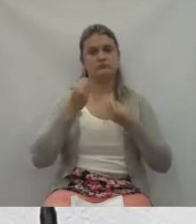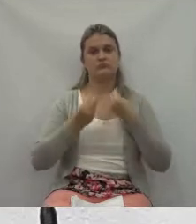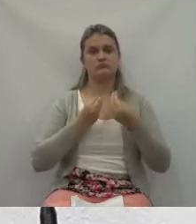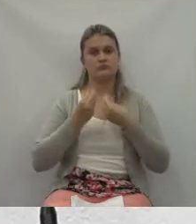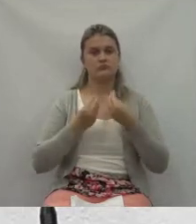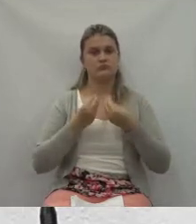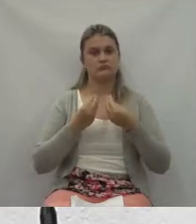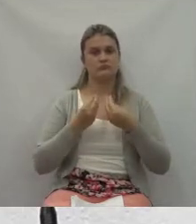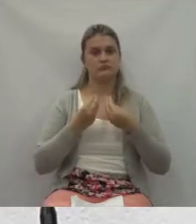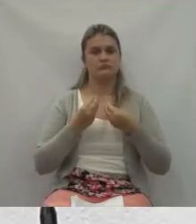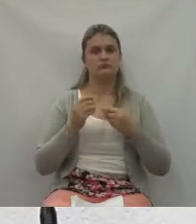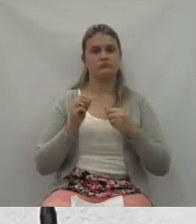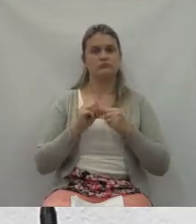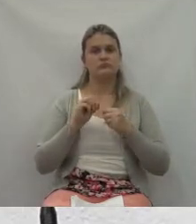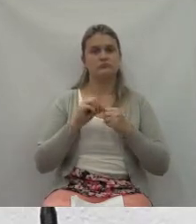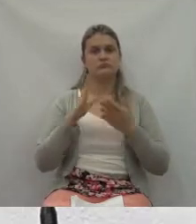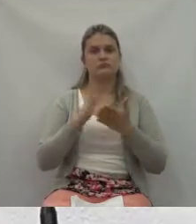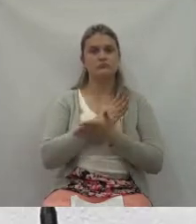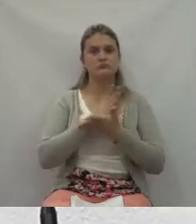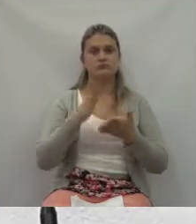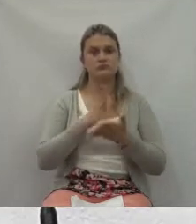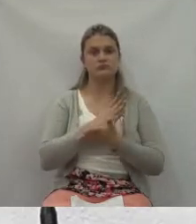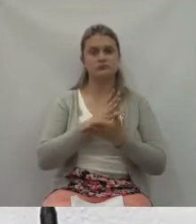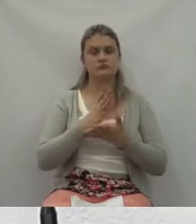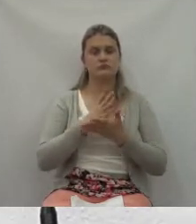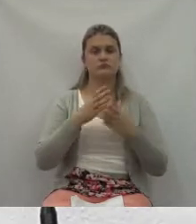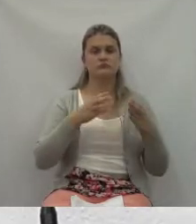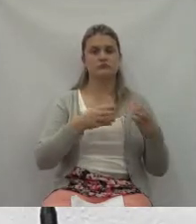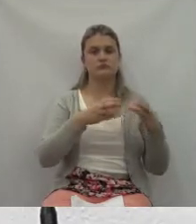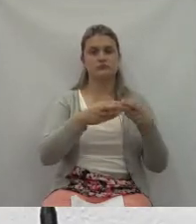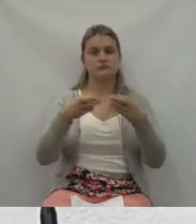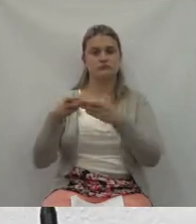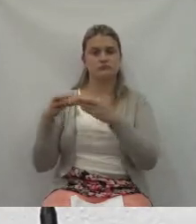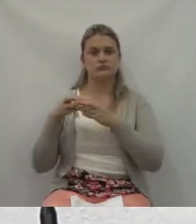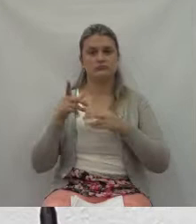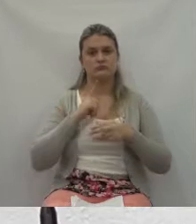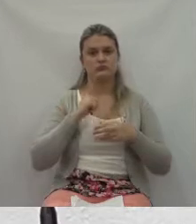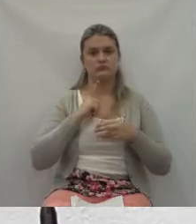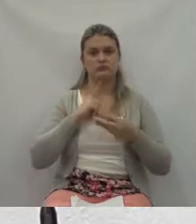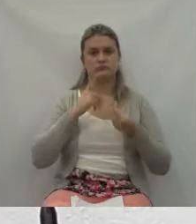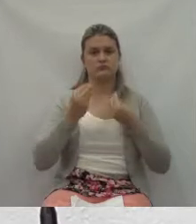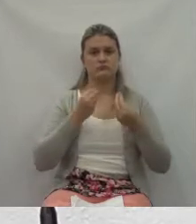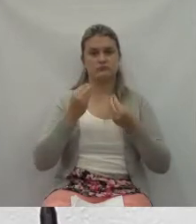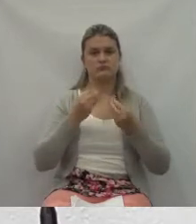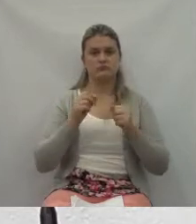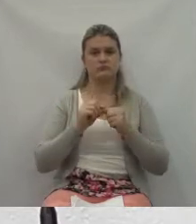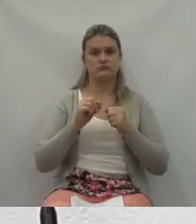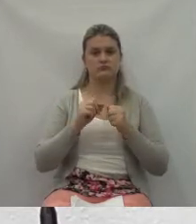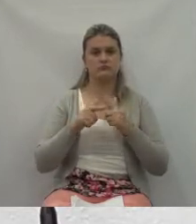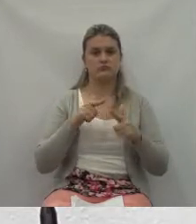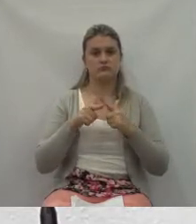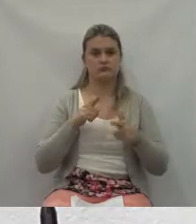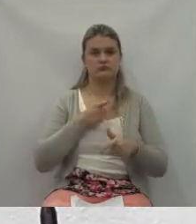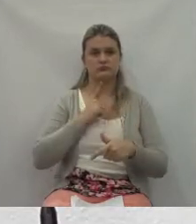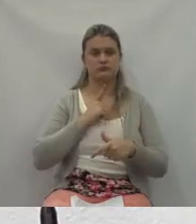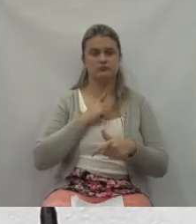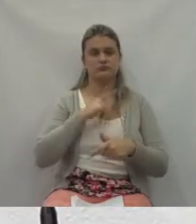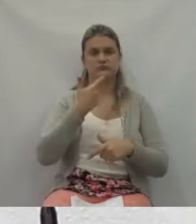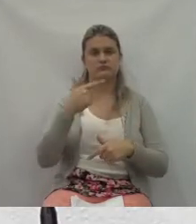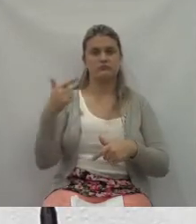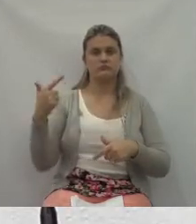algumas instituições estão no sentido de aclive, outras instituições